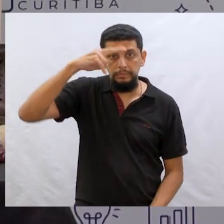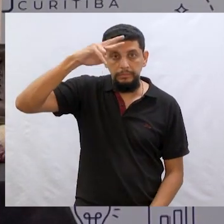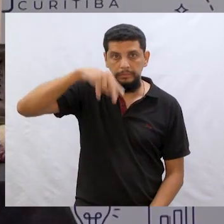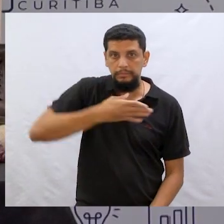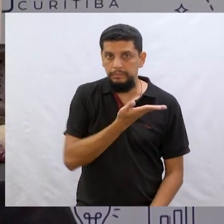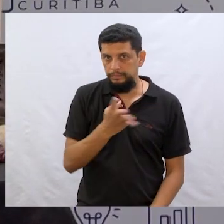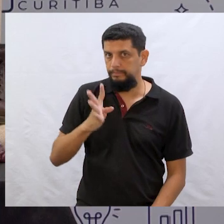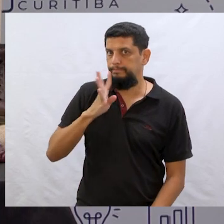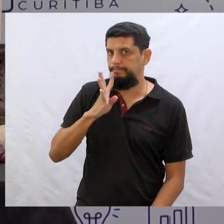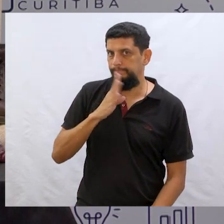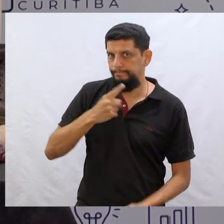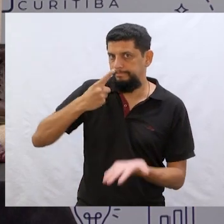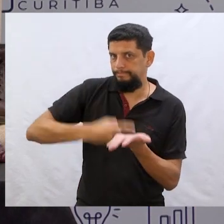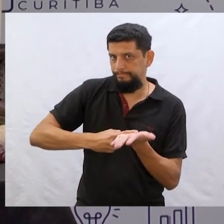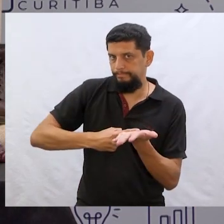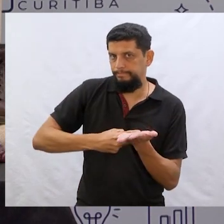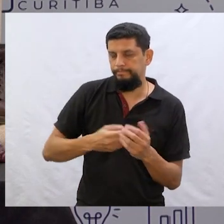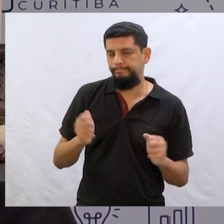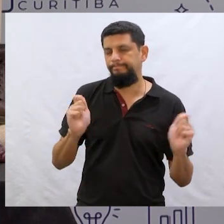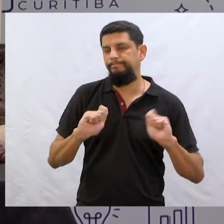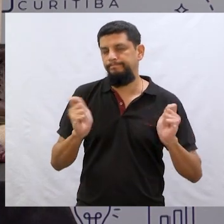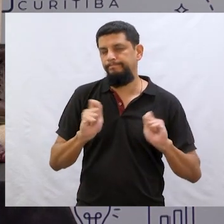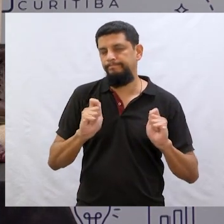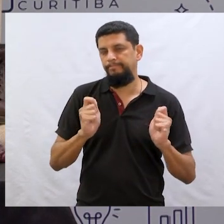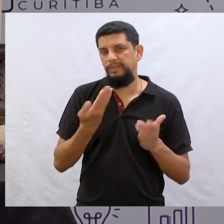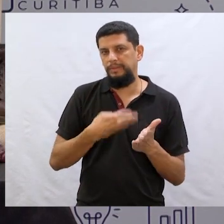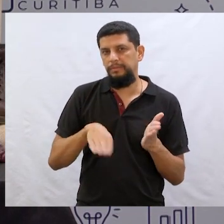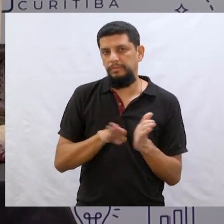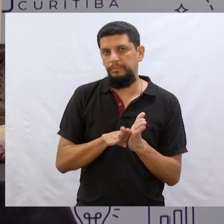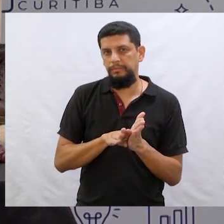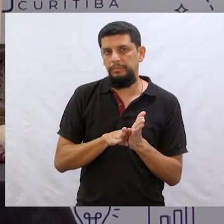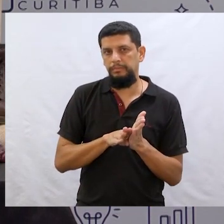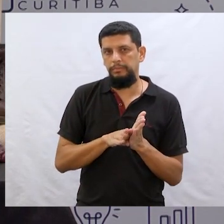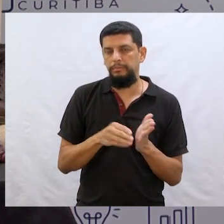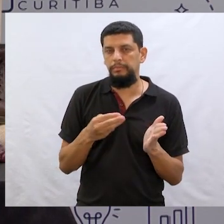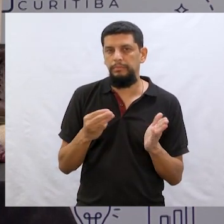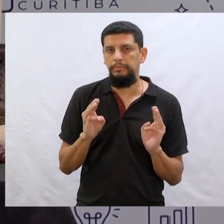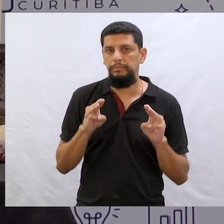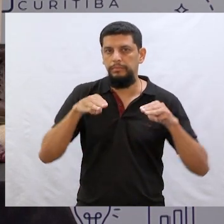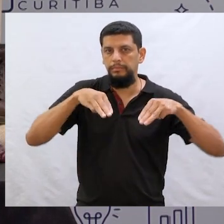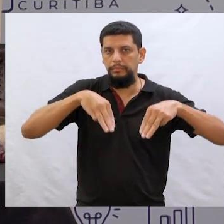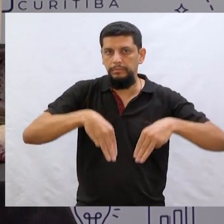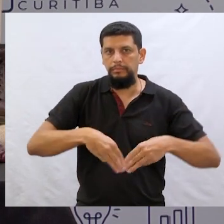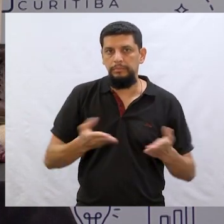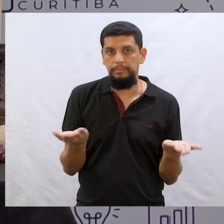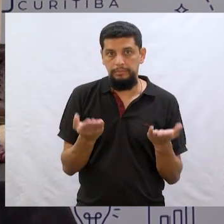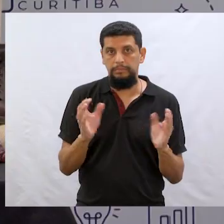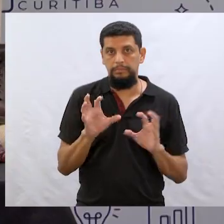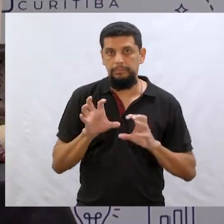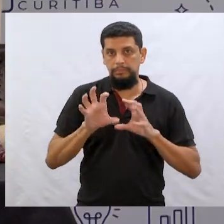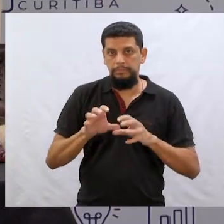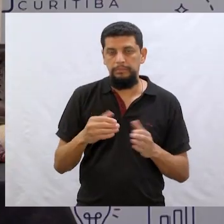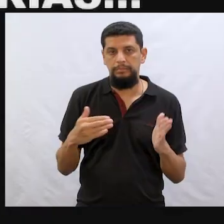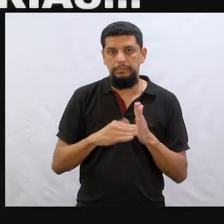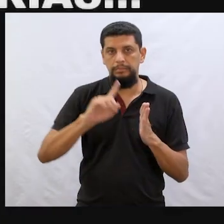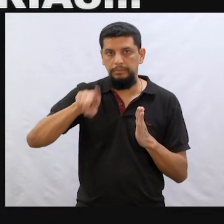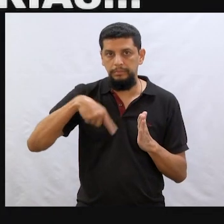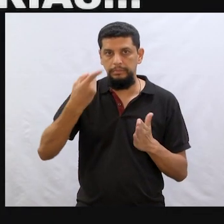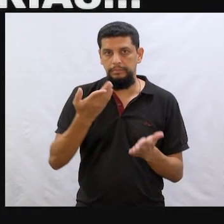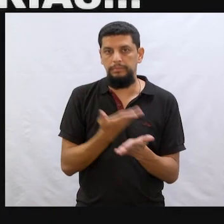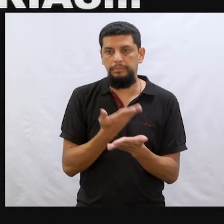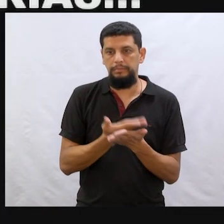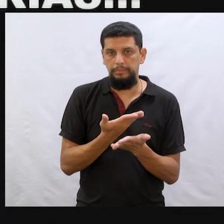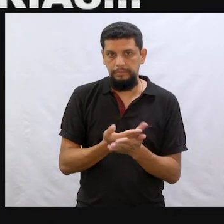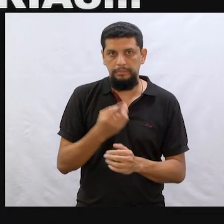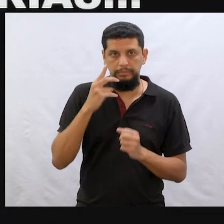história aí do João você conhece. Combinado? Adorei. Chegou o nosso momento da despedida, não é mesmo? Então, agora sim. Até a próxima